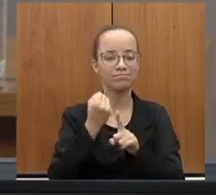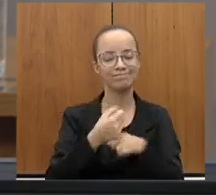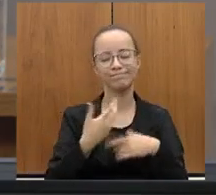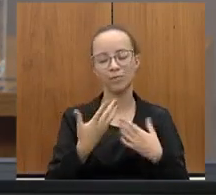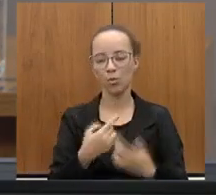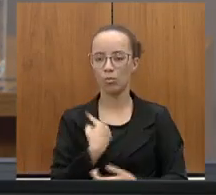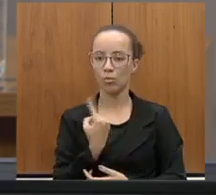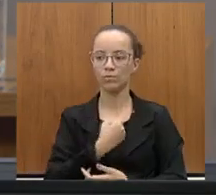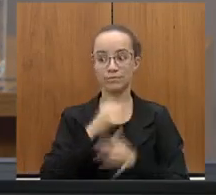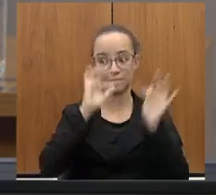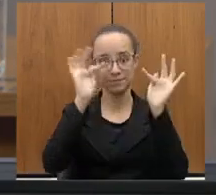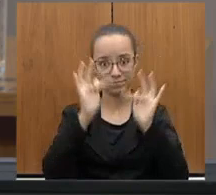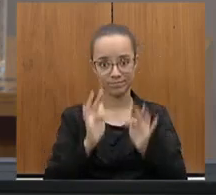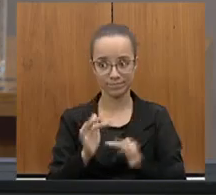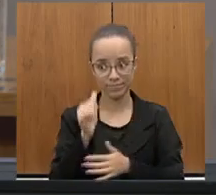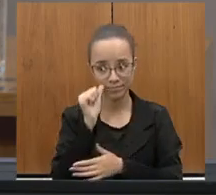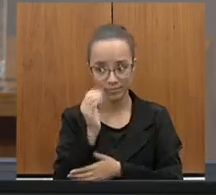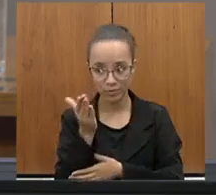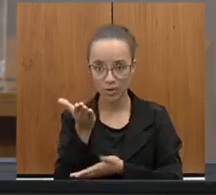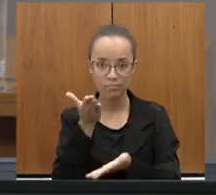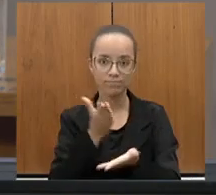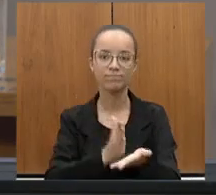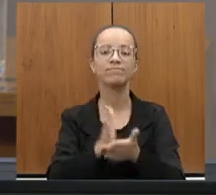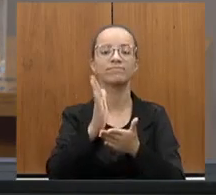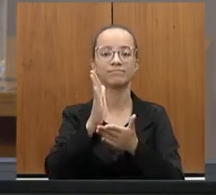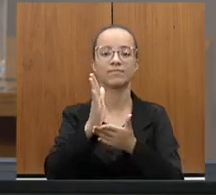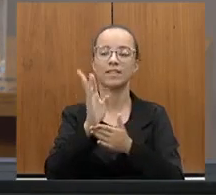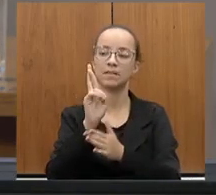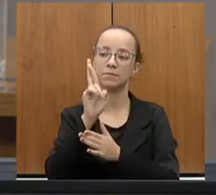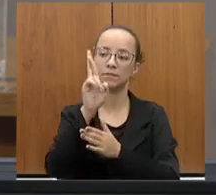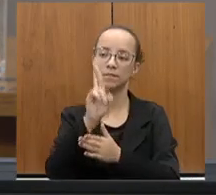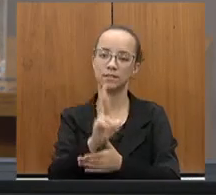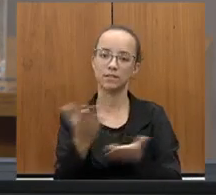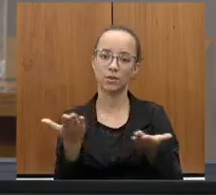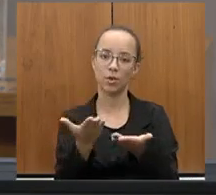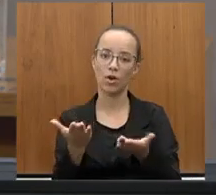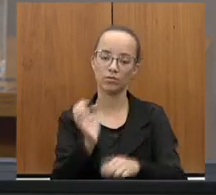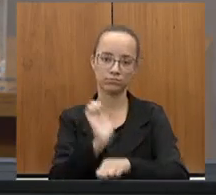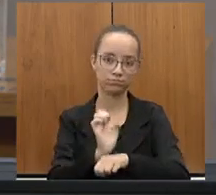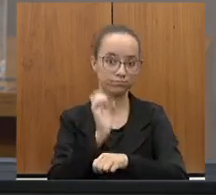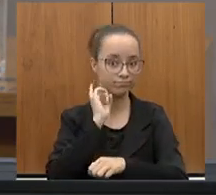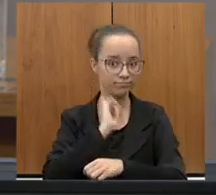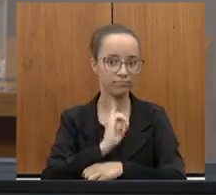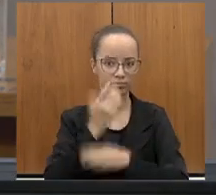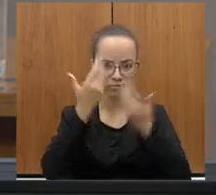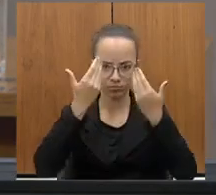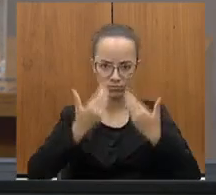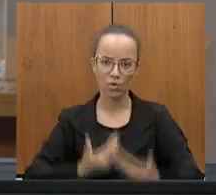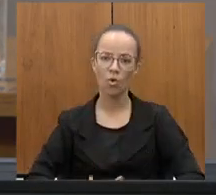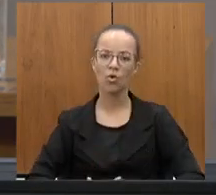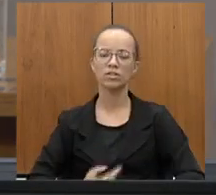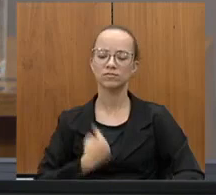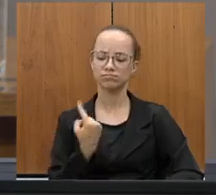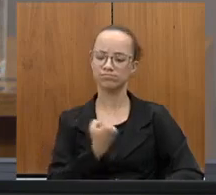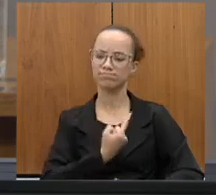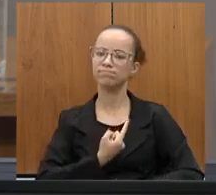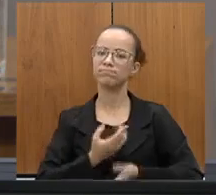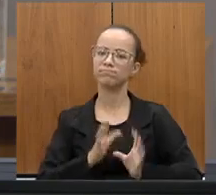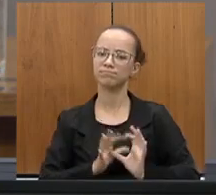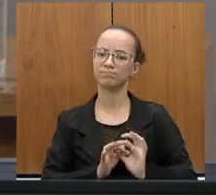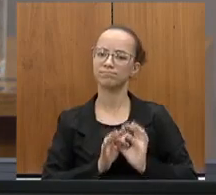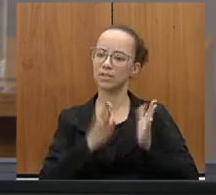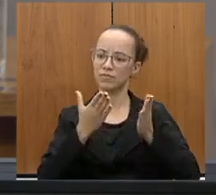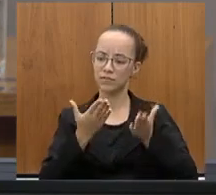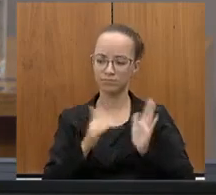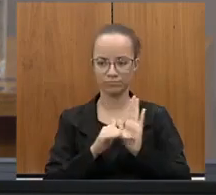que a senhora está lá agora representando o nosso Estado e, obviamente, ter uma disposição aqui para ajudar no que